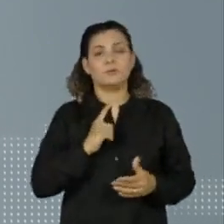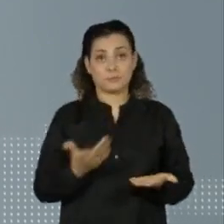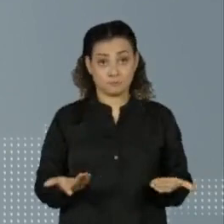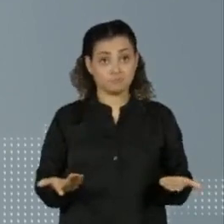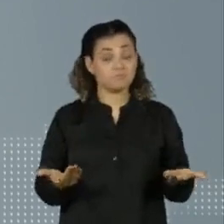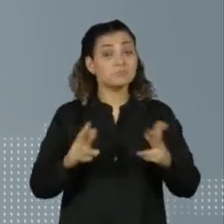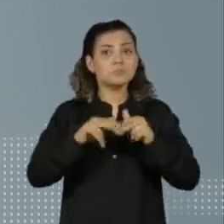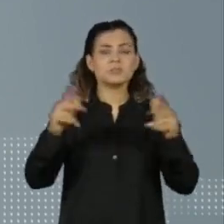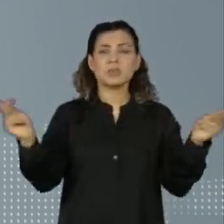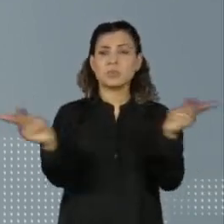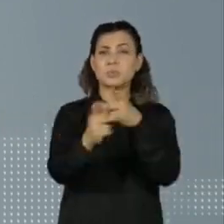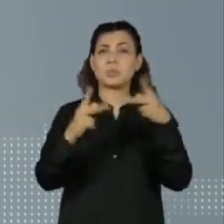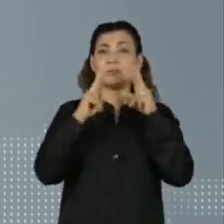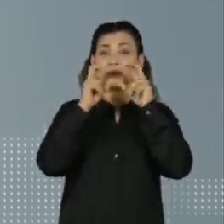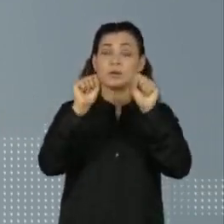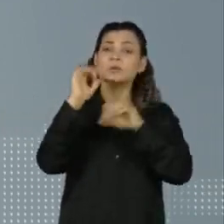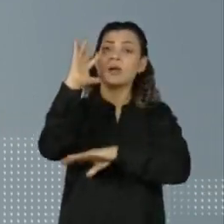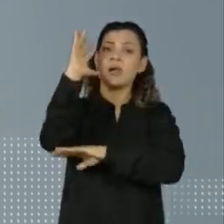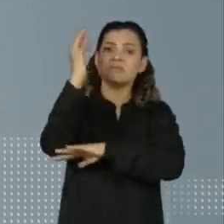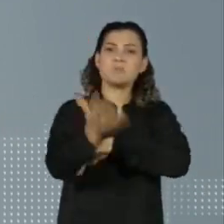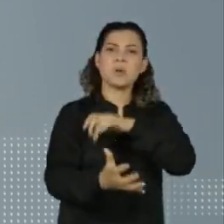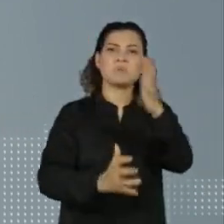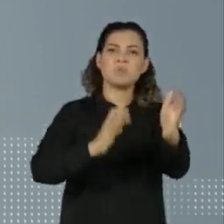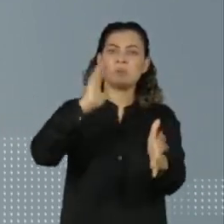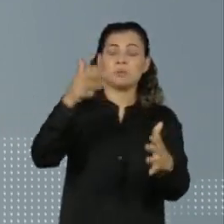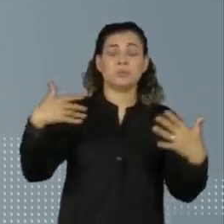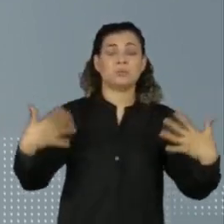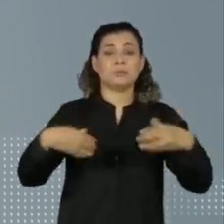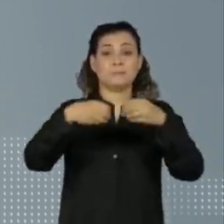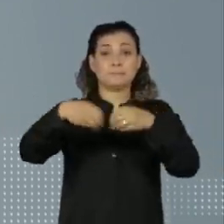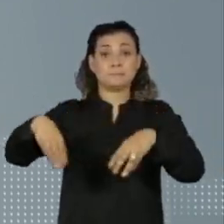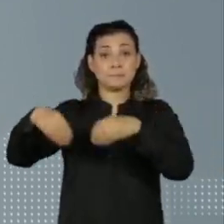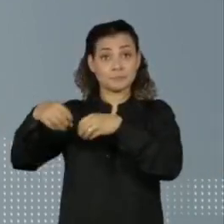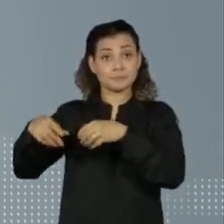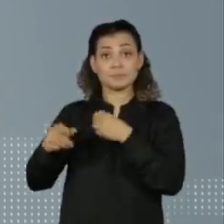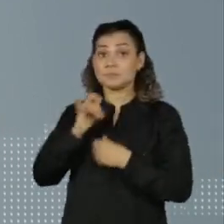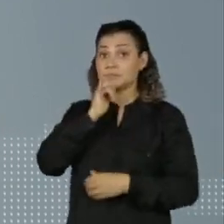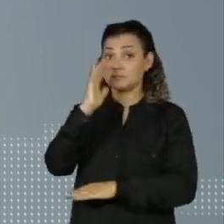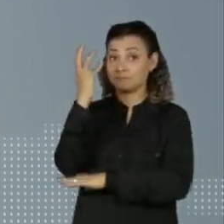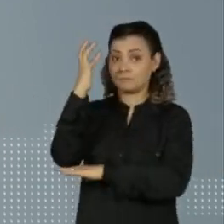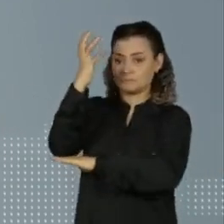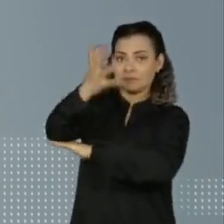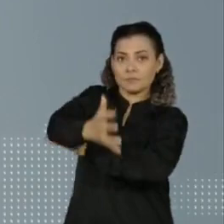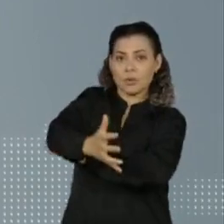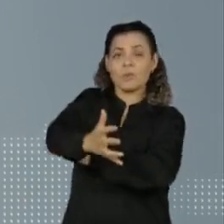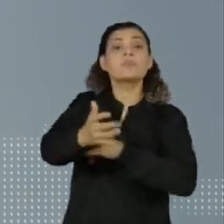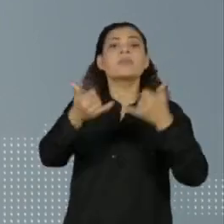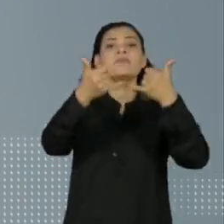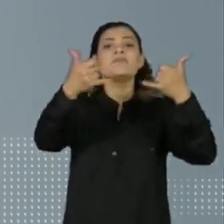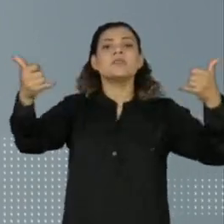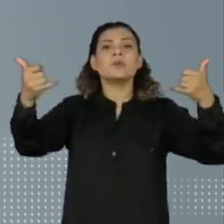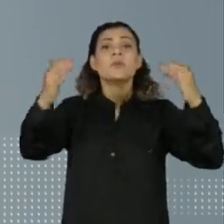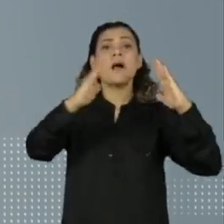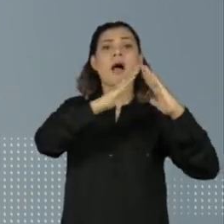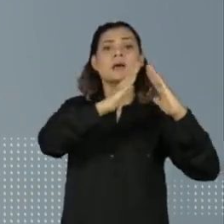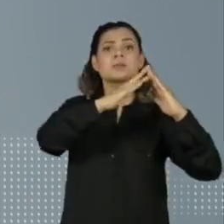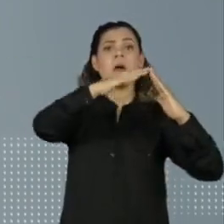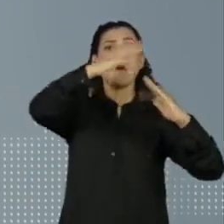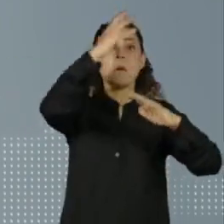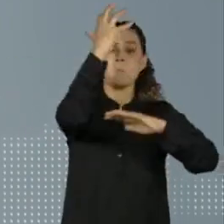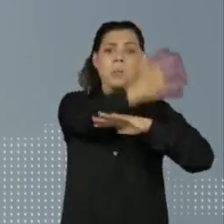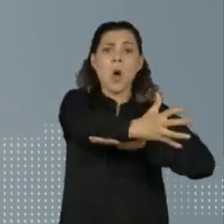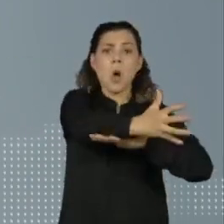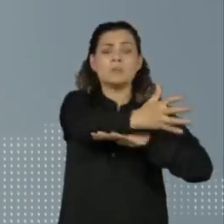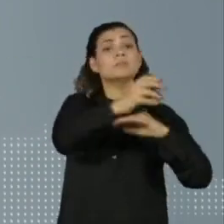Os ventos fortes também derrubaram árvores e provocaram mais estragos. Esta árvore caiu sobre a fiação e o muro de uma casa. E esta